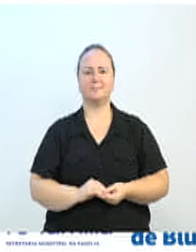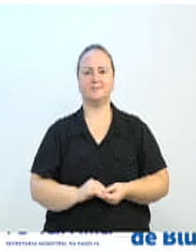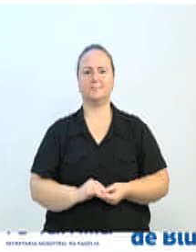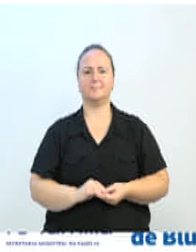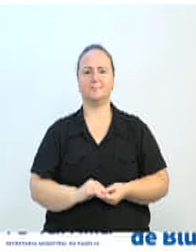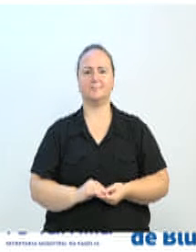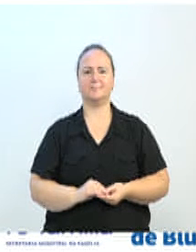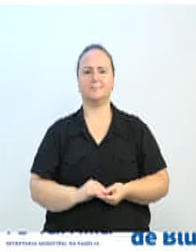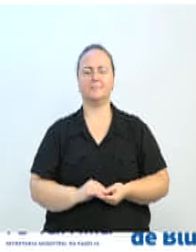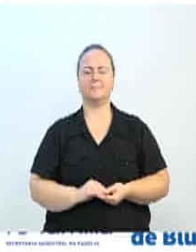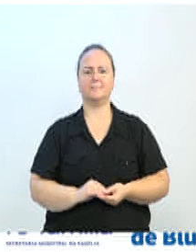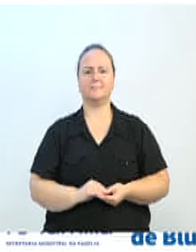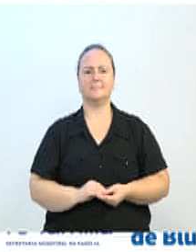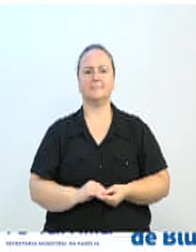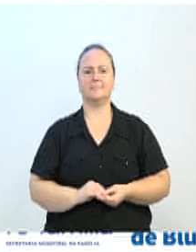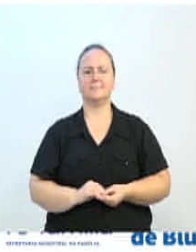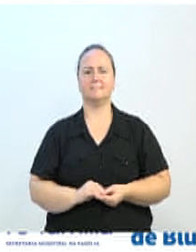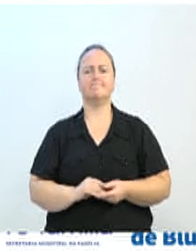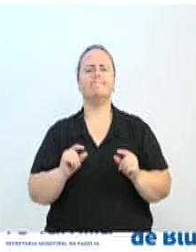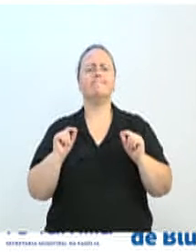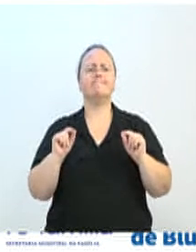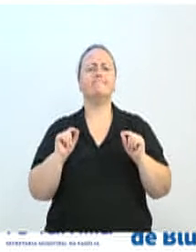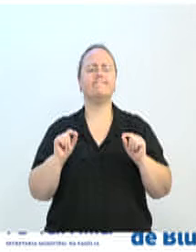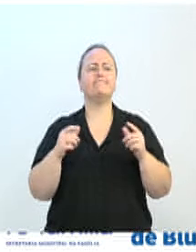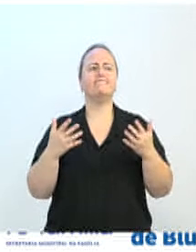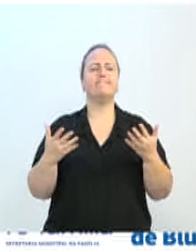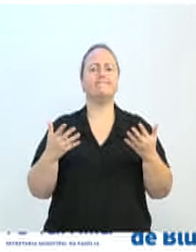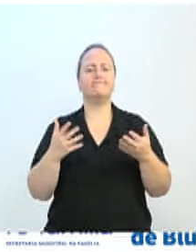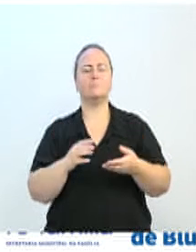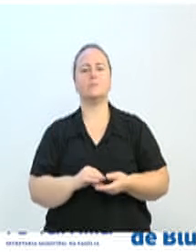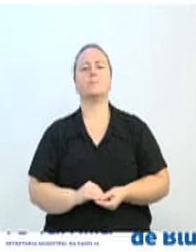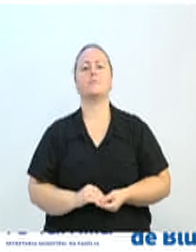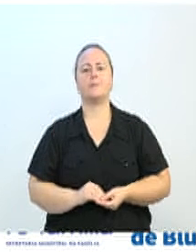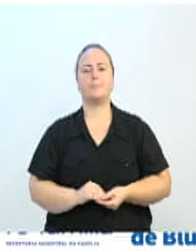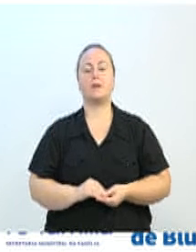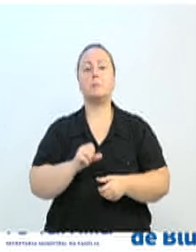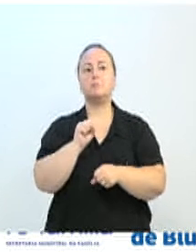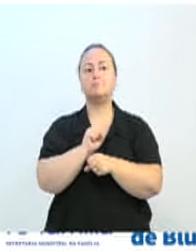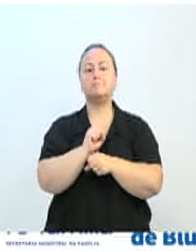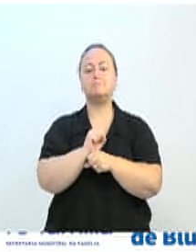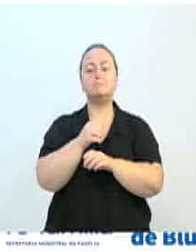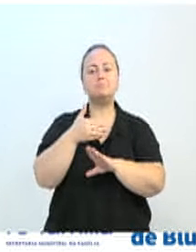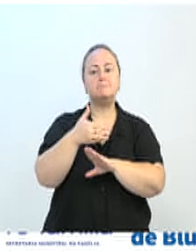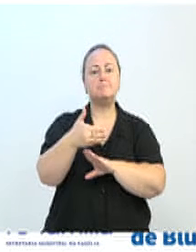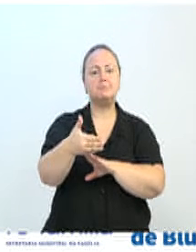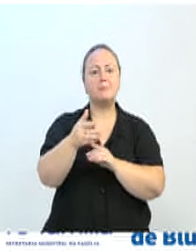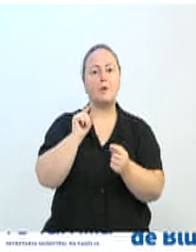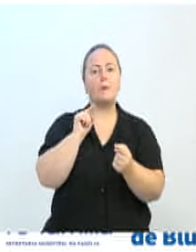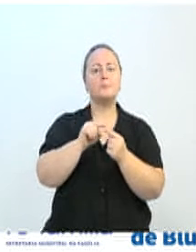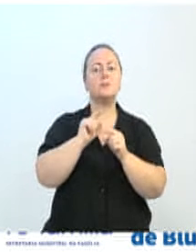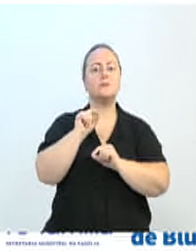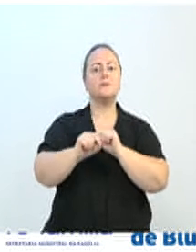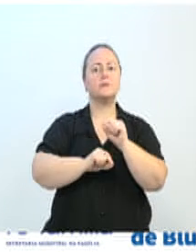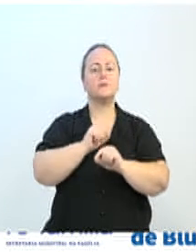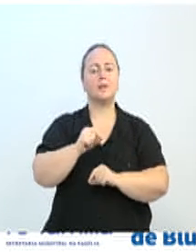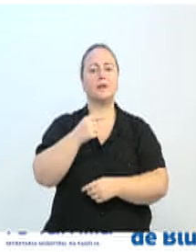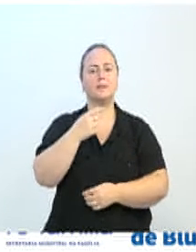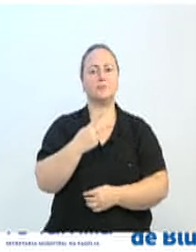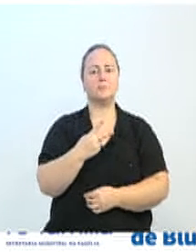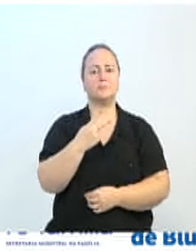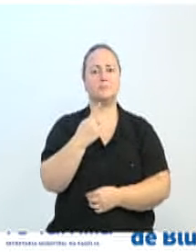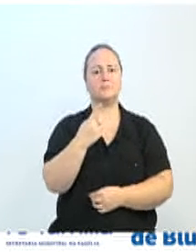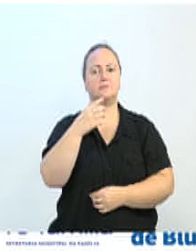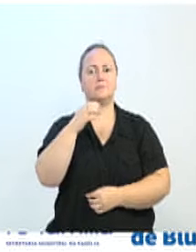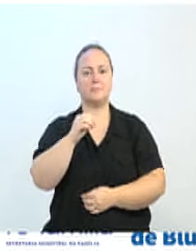O que podemos esperar? Esperamos, aproximadamente, nós vamos ter 210 expositores